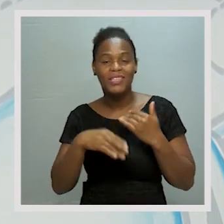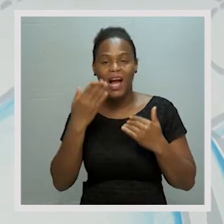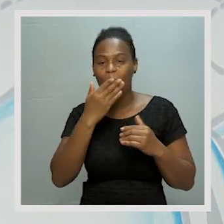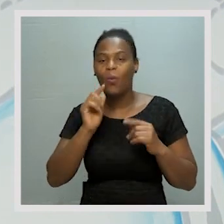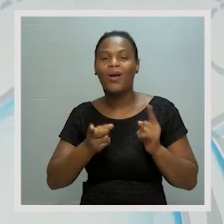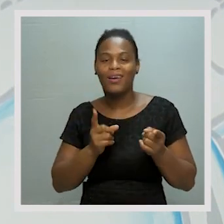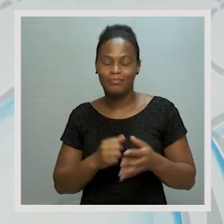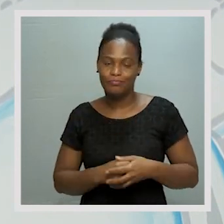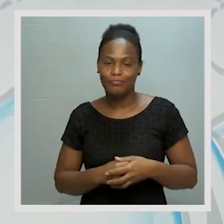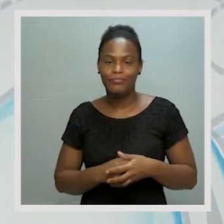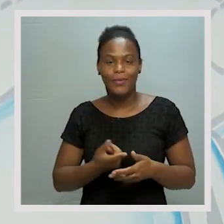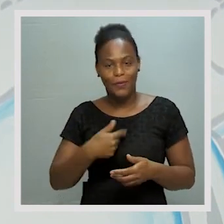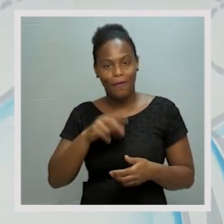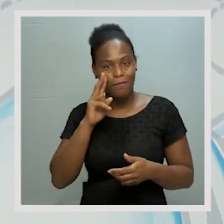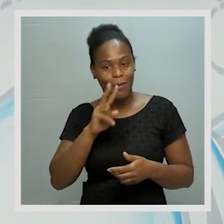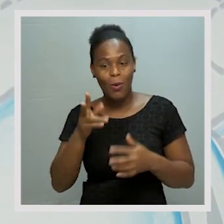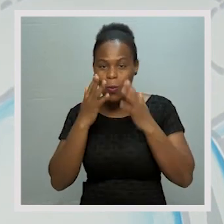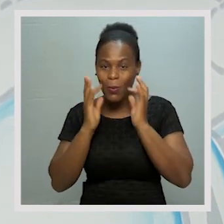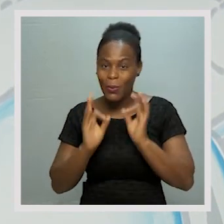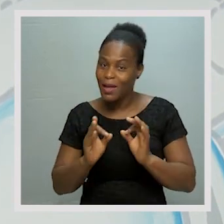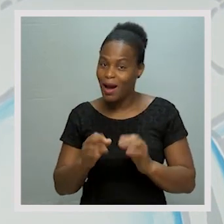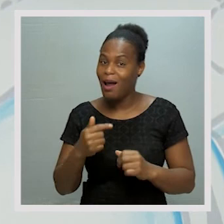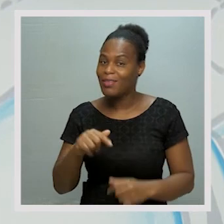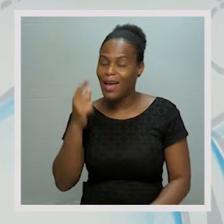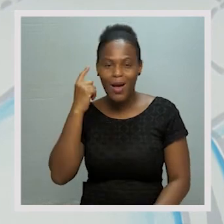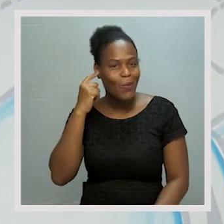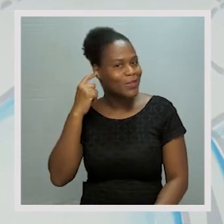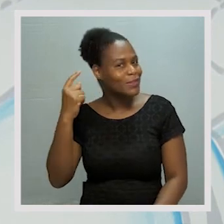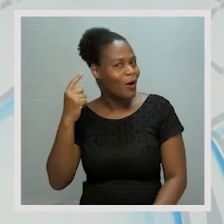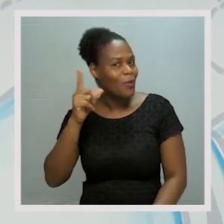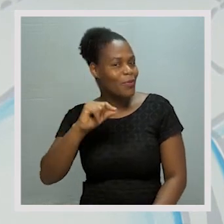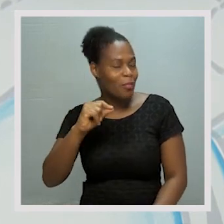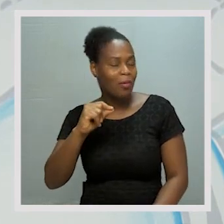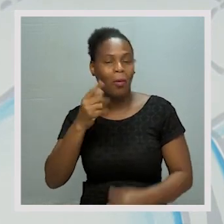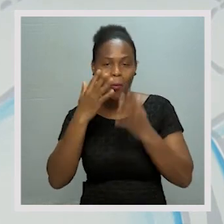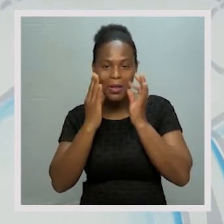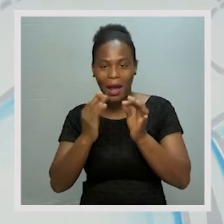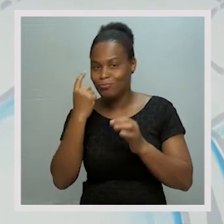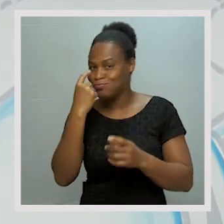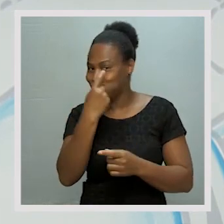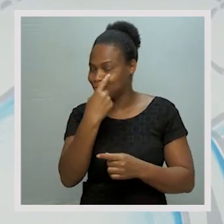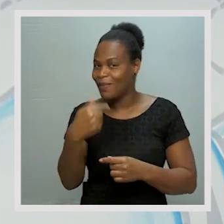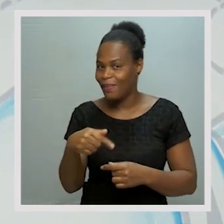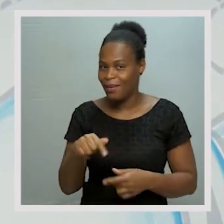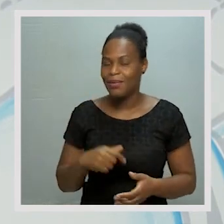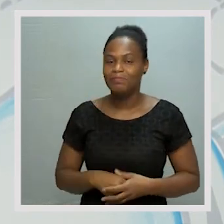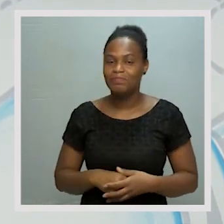Nós vimos os cuidados a ter com a audição e a visão.